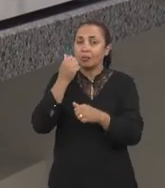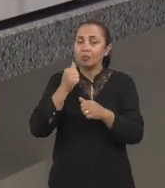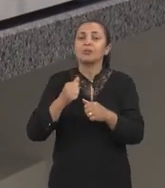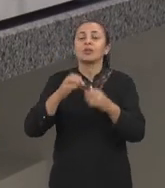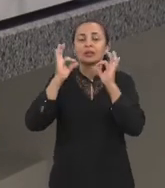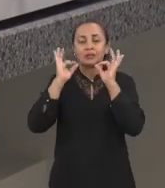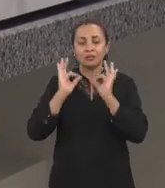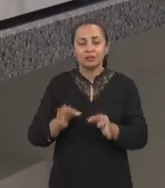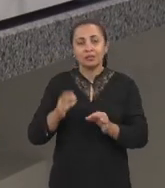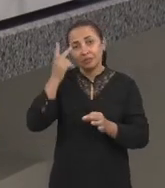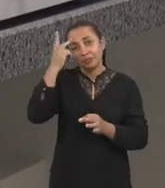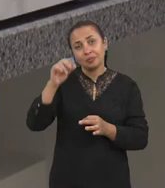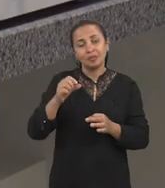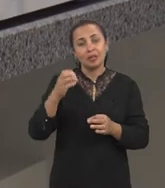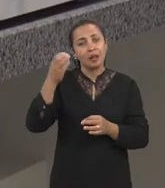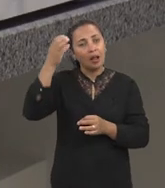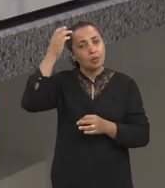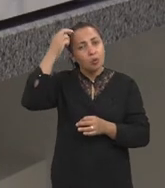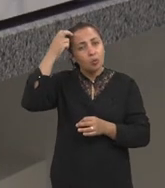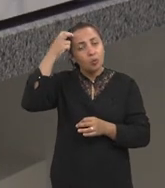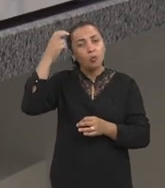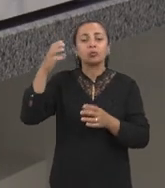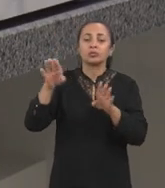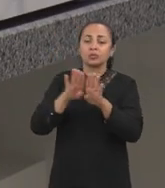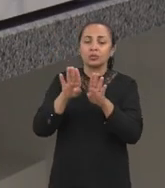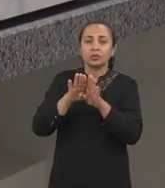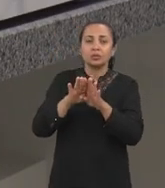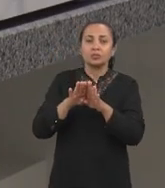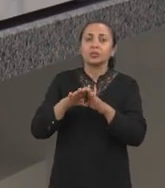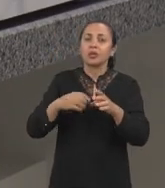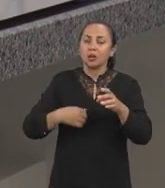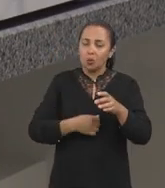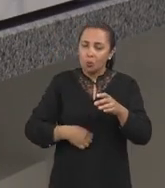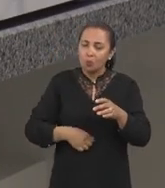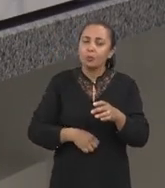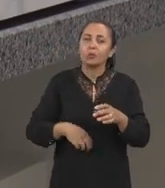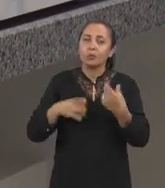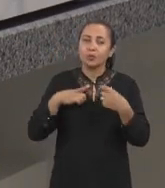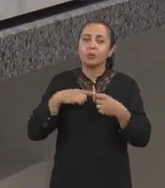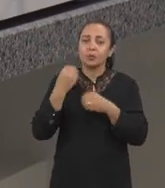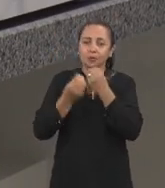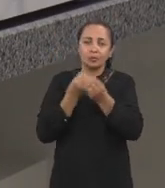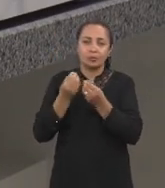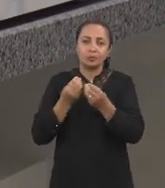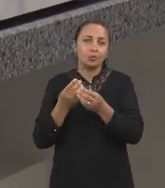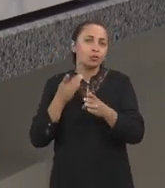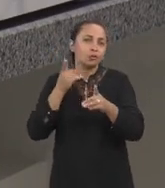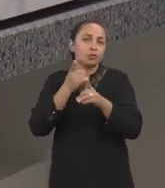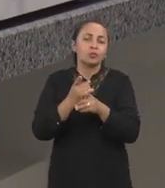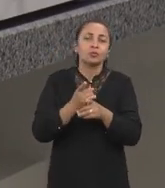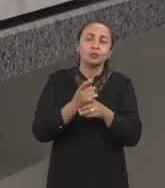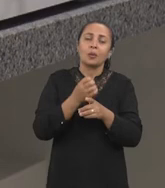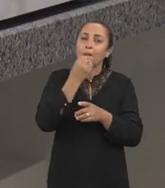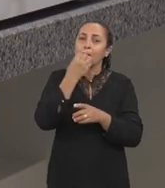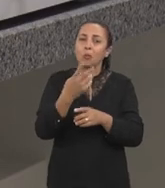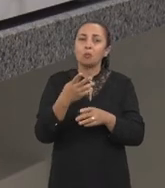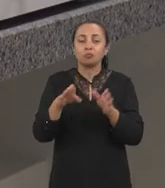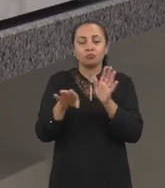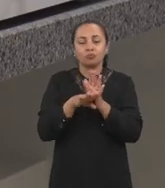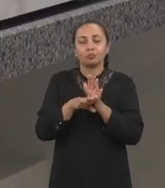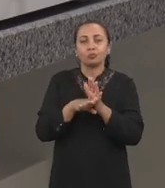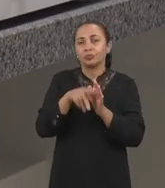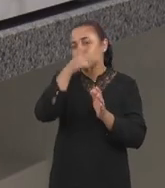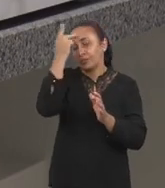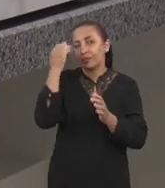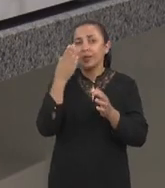apropriados para essas culturas e que essas culturas teriam condições de chegar viáveis ao intestino do